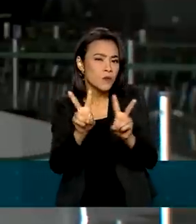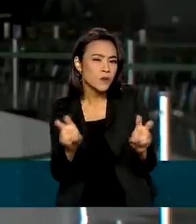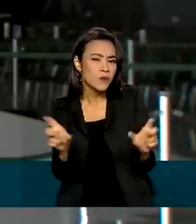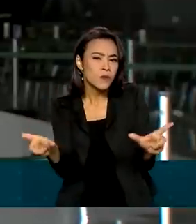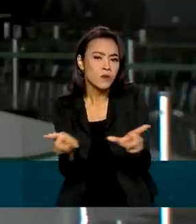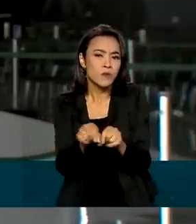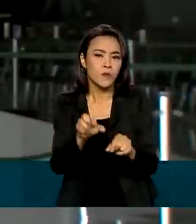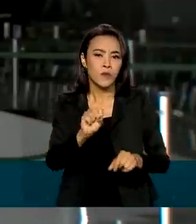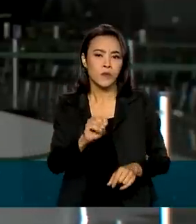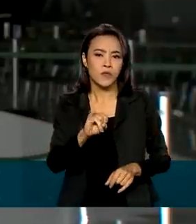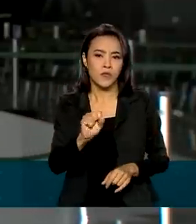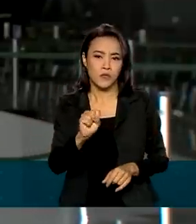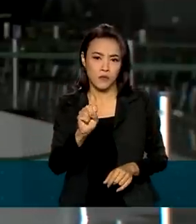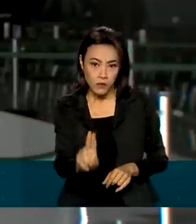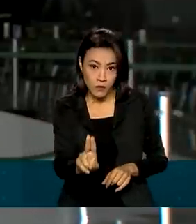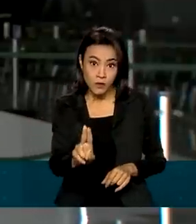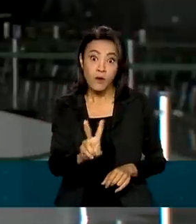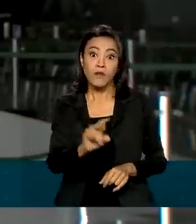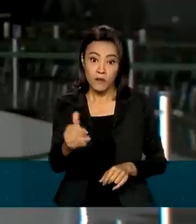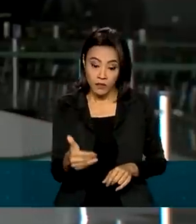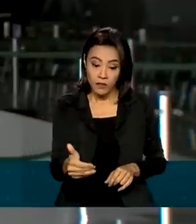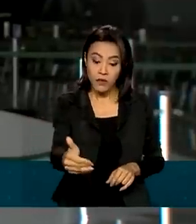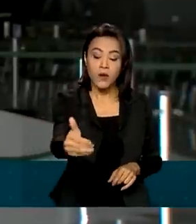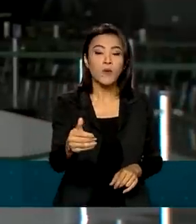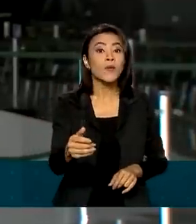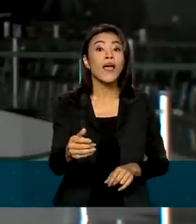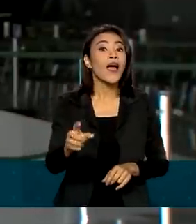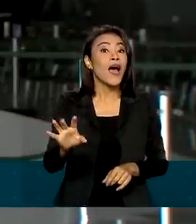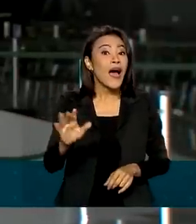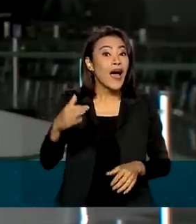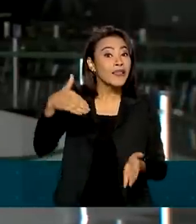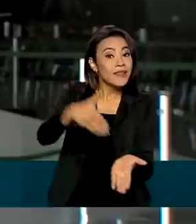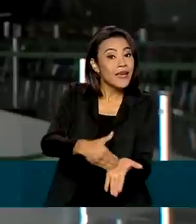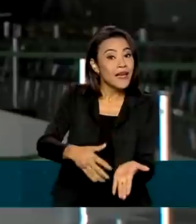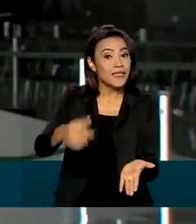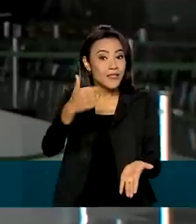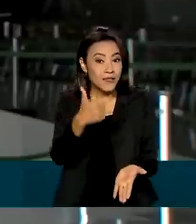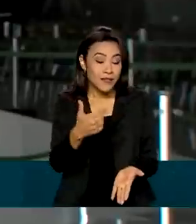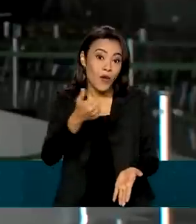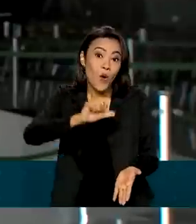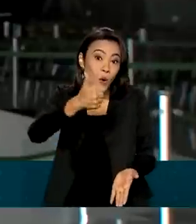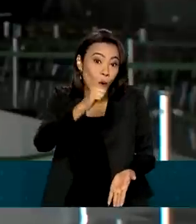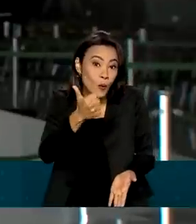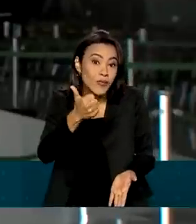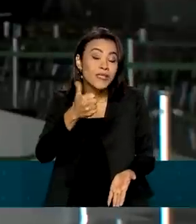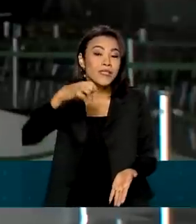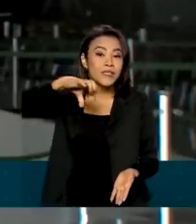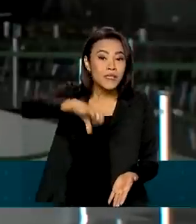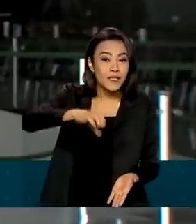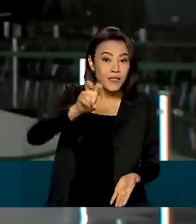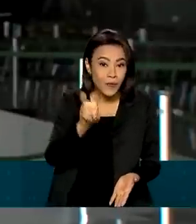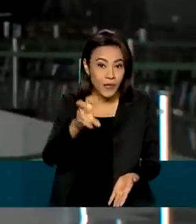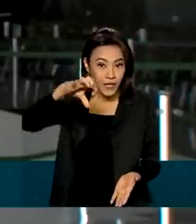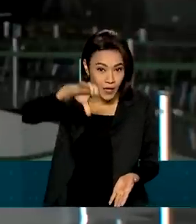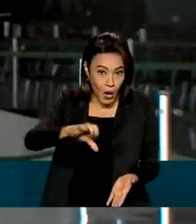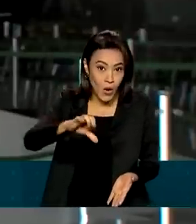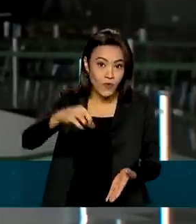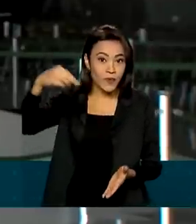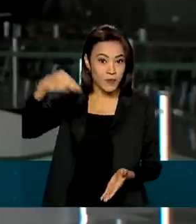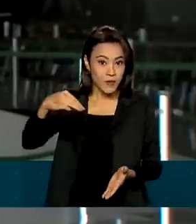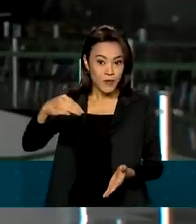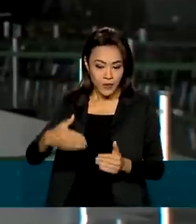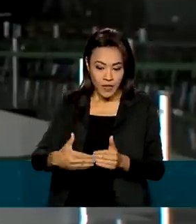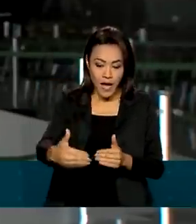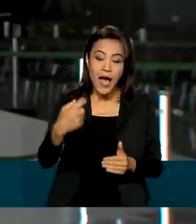unificada, o Sisu, devem ser feitas até as 23 horas e 59 minutos da próxima sexta-feira, dia